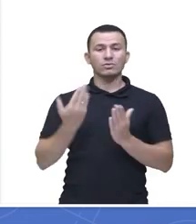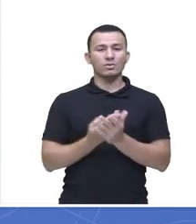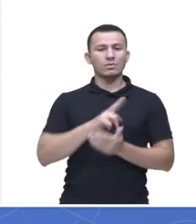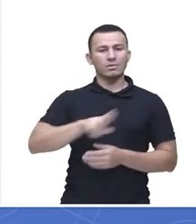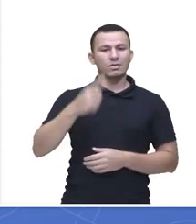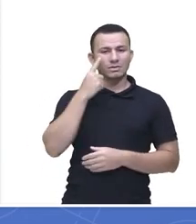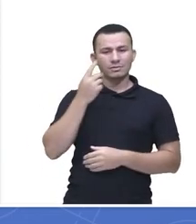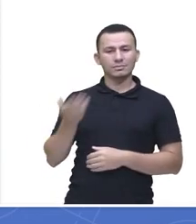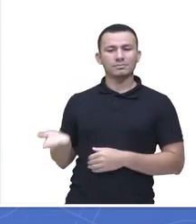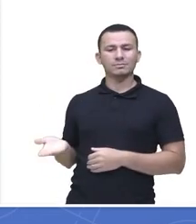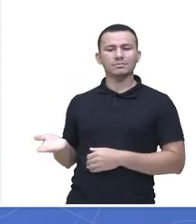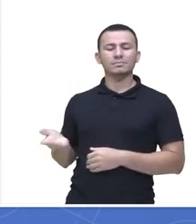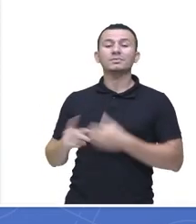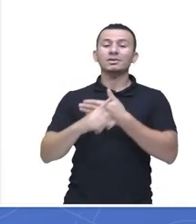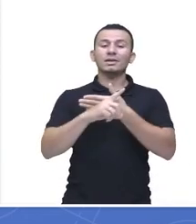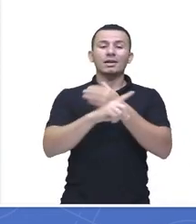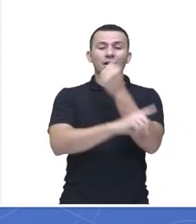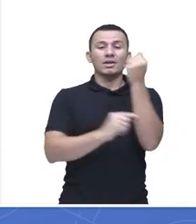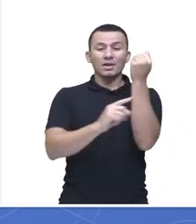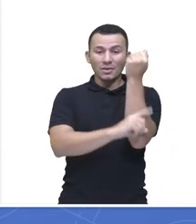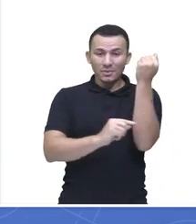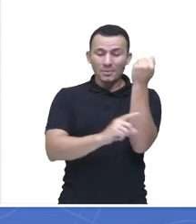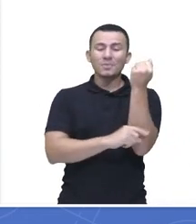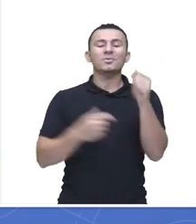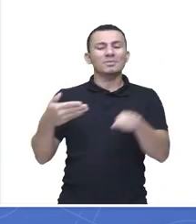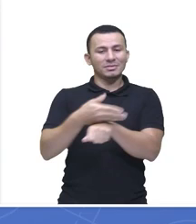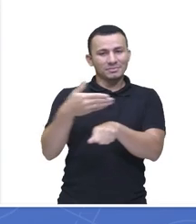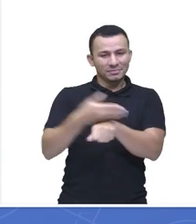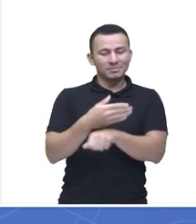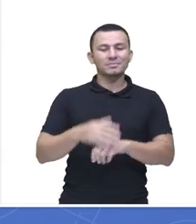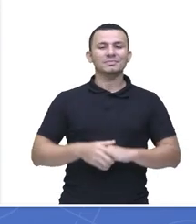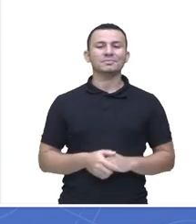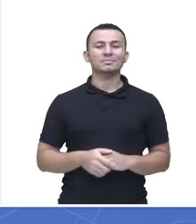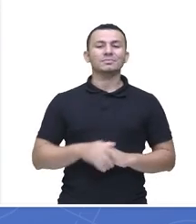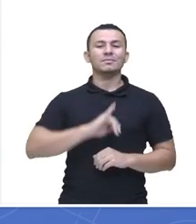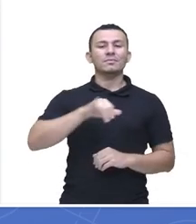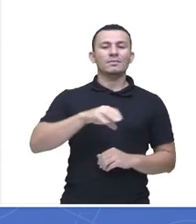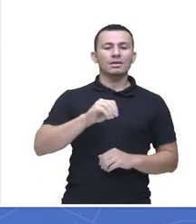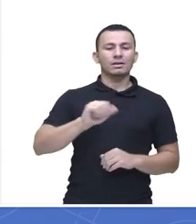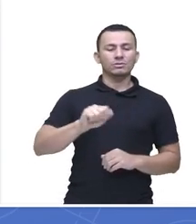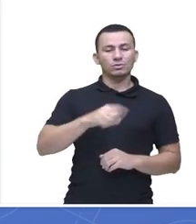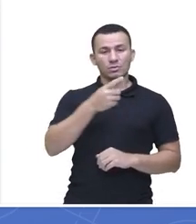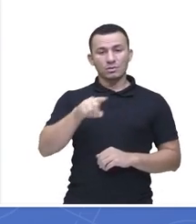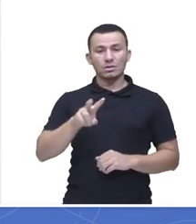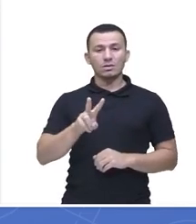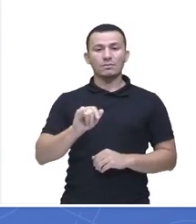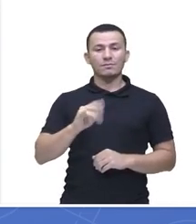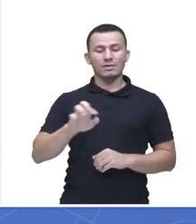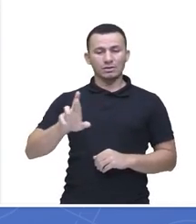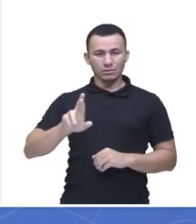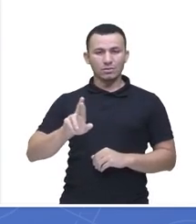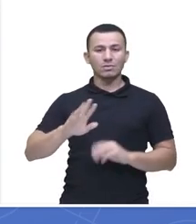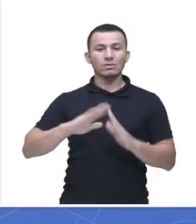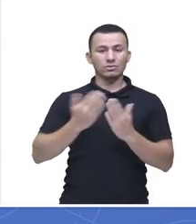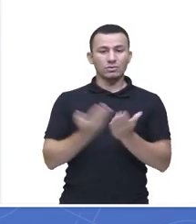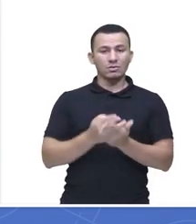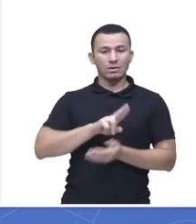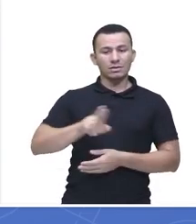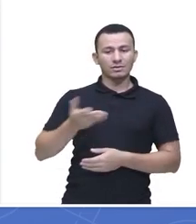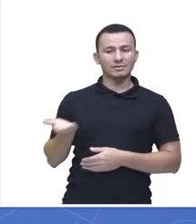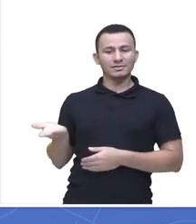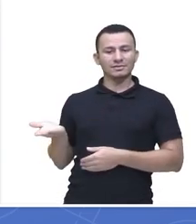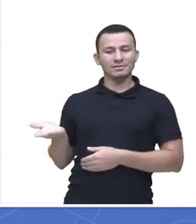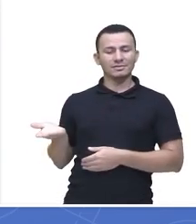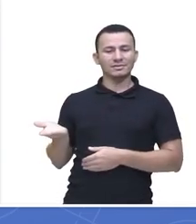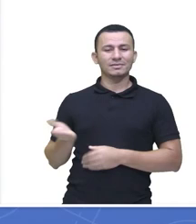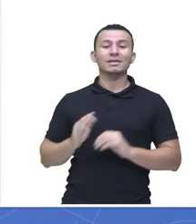Vasconcelos de Iranduba. Quem mais? João Vitor, do 7, Tarsila Prado, também de Maitá, marcou a